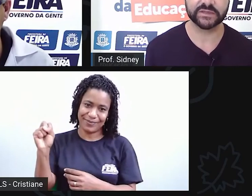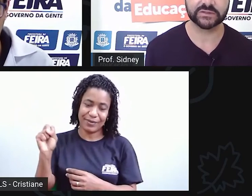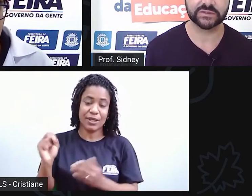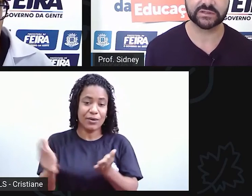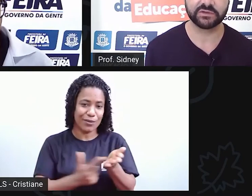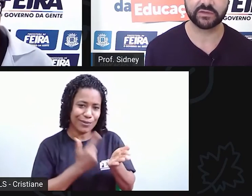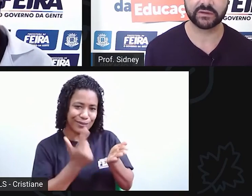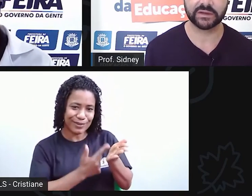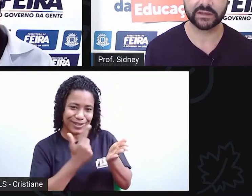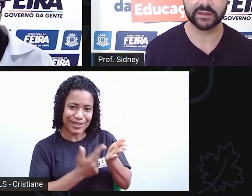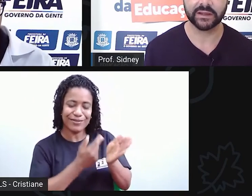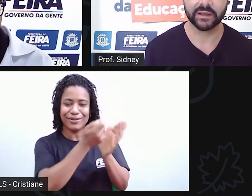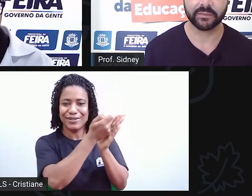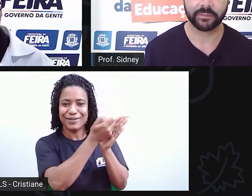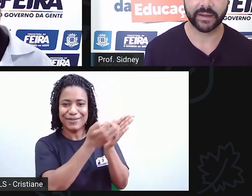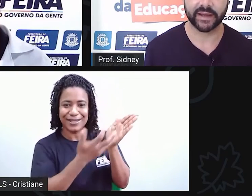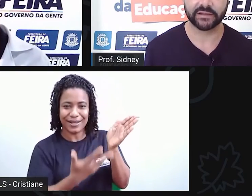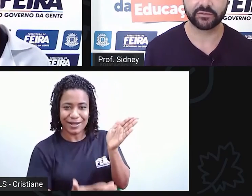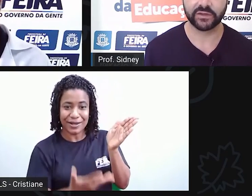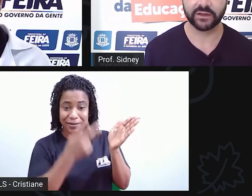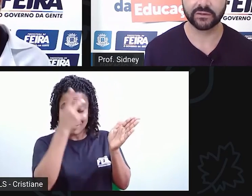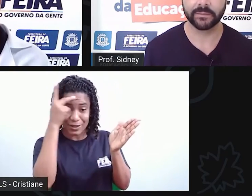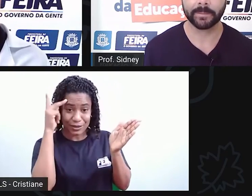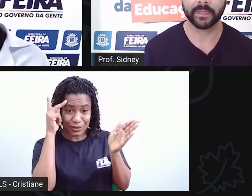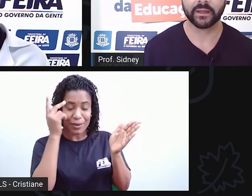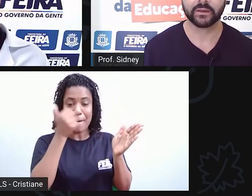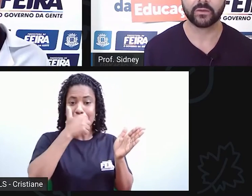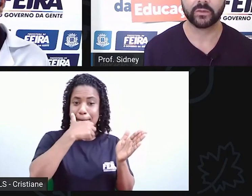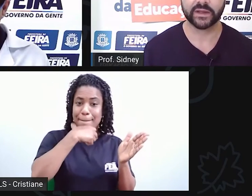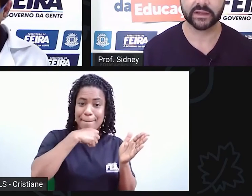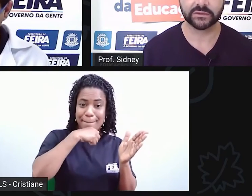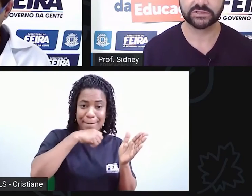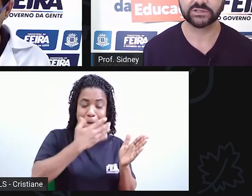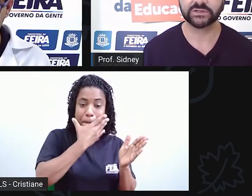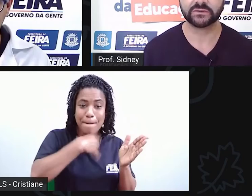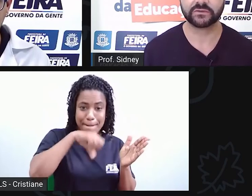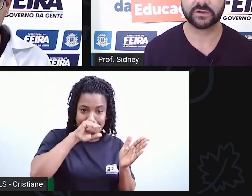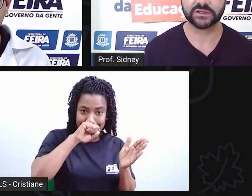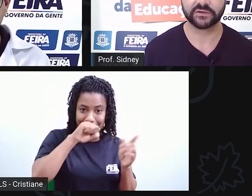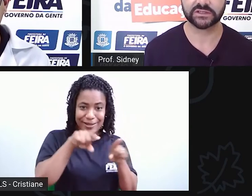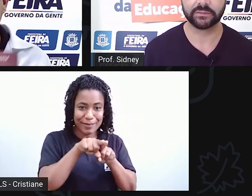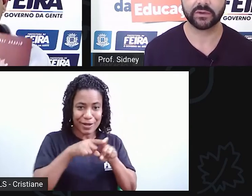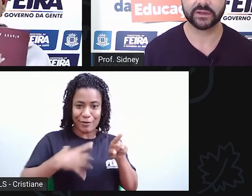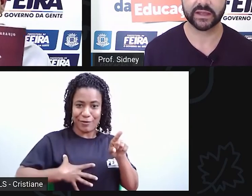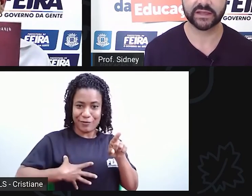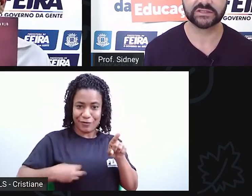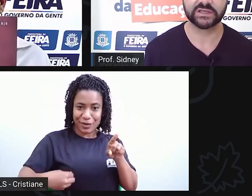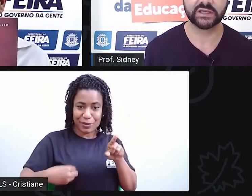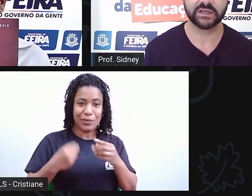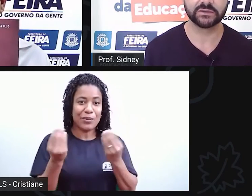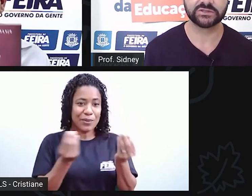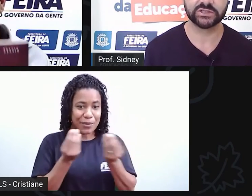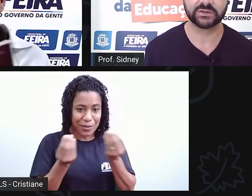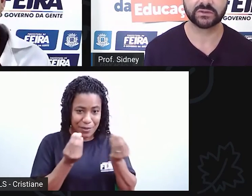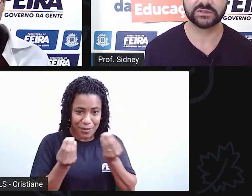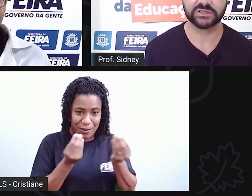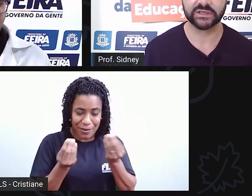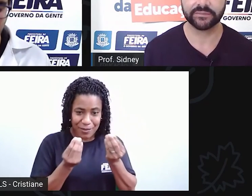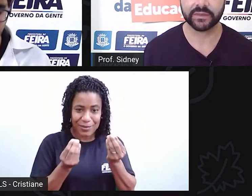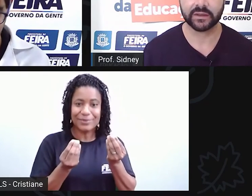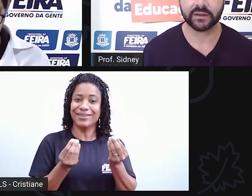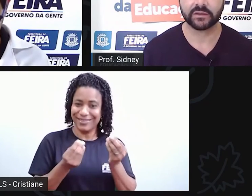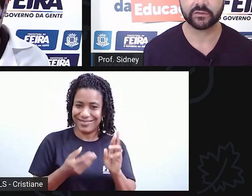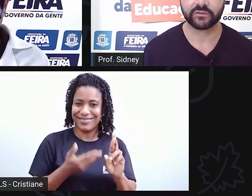Das pessoas que viveram ali, pai e filho, como é que Agostinho Fros da Mota adquire o título